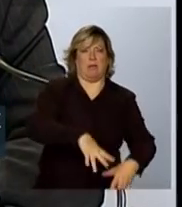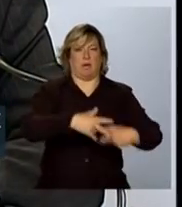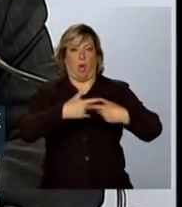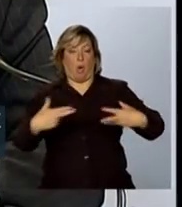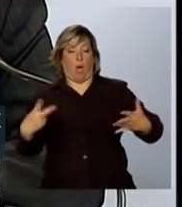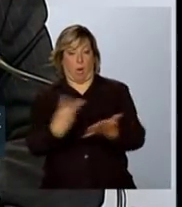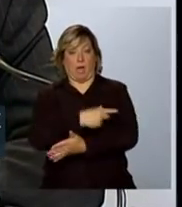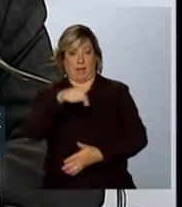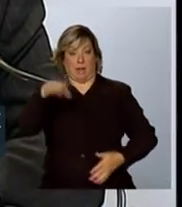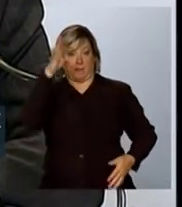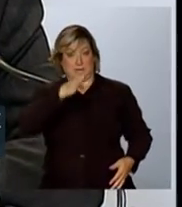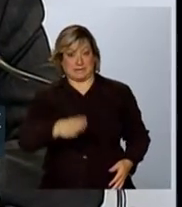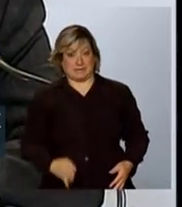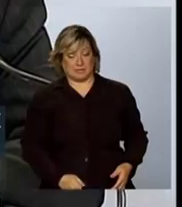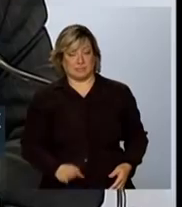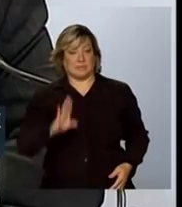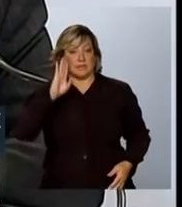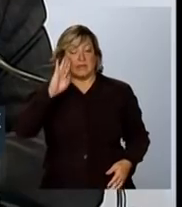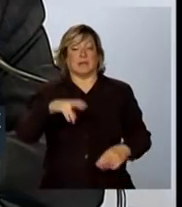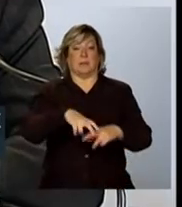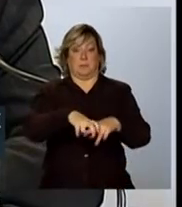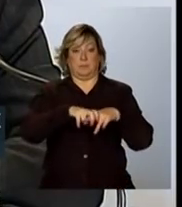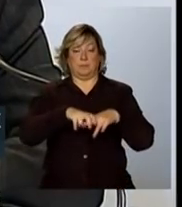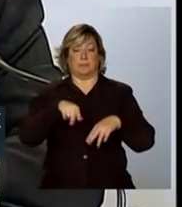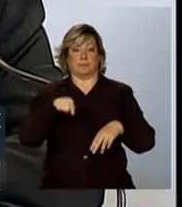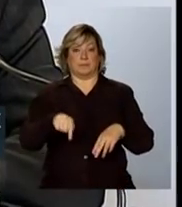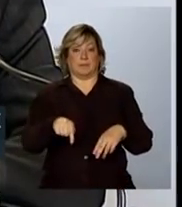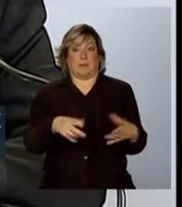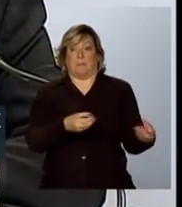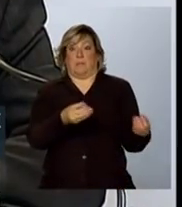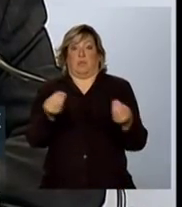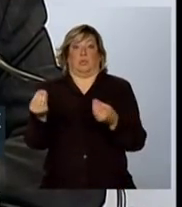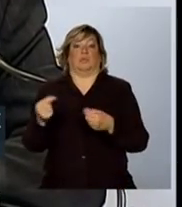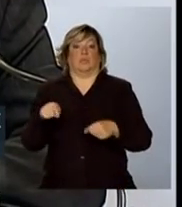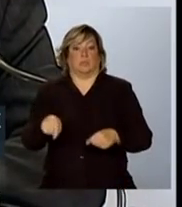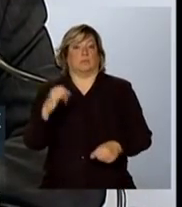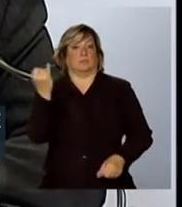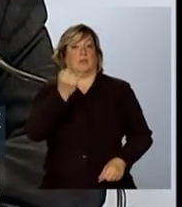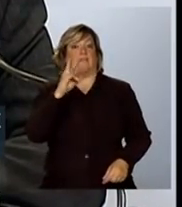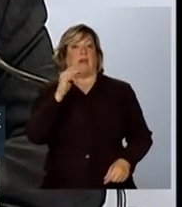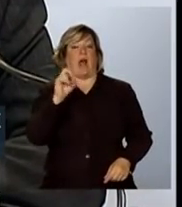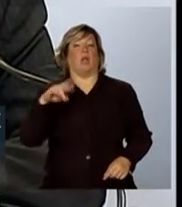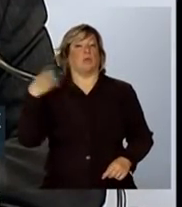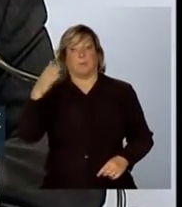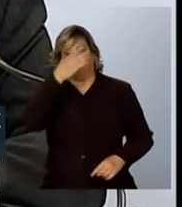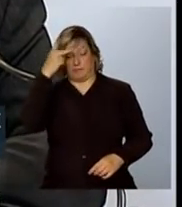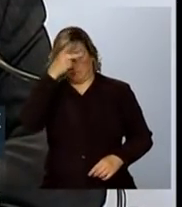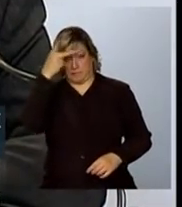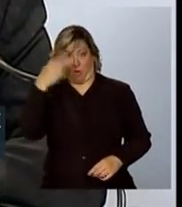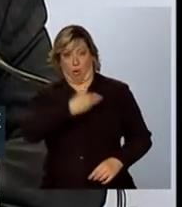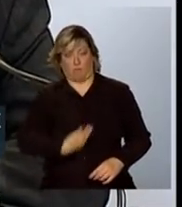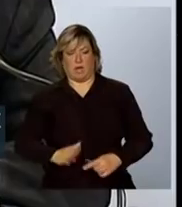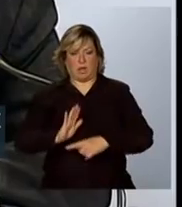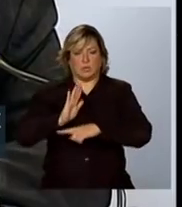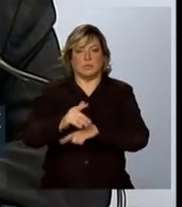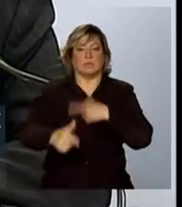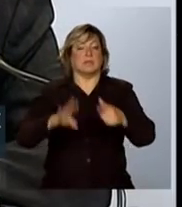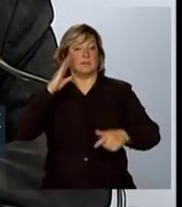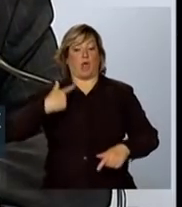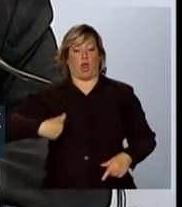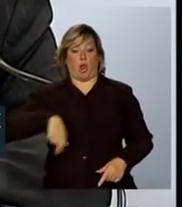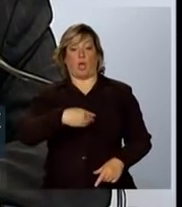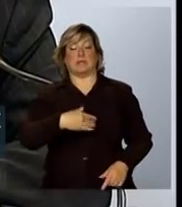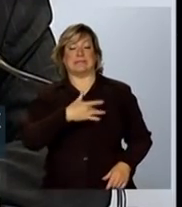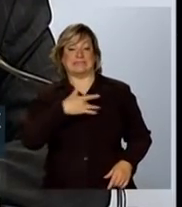inclusive pela relevância, pela magnitude que eles assumiram, e, especialmente, para nós da saúde, teve um